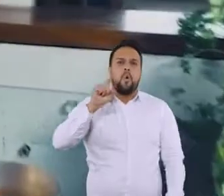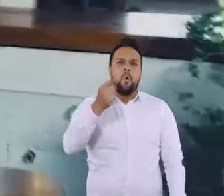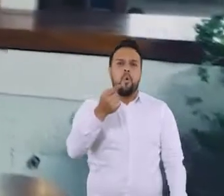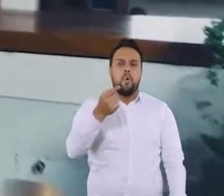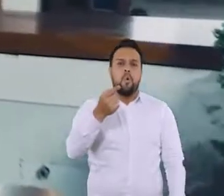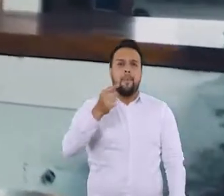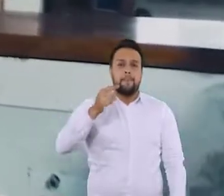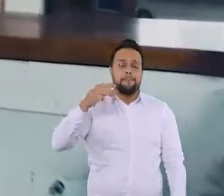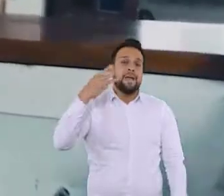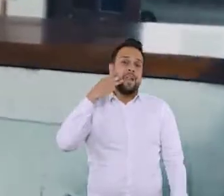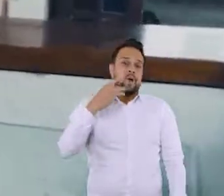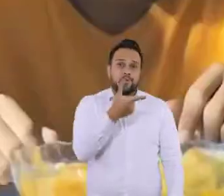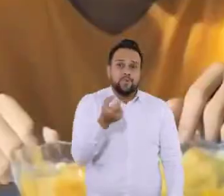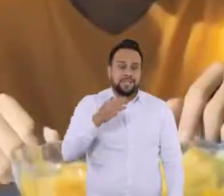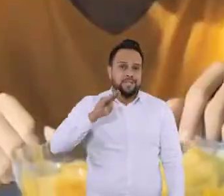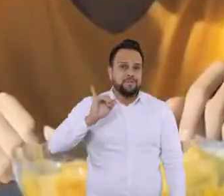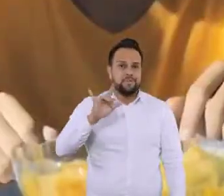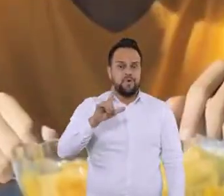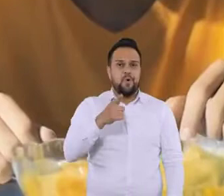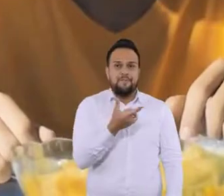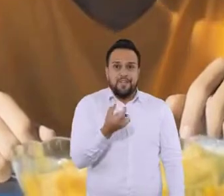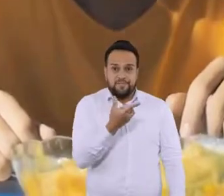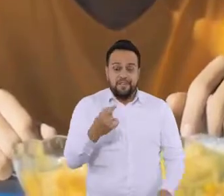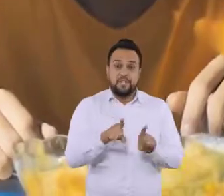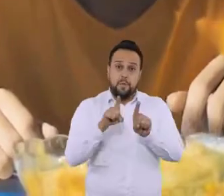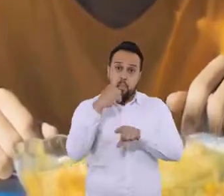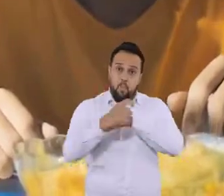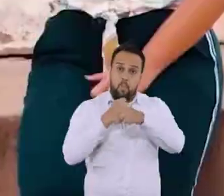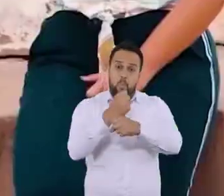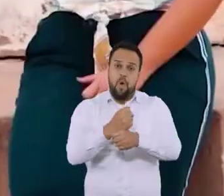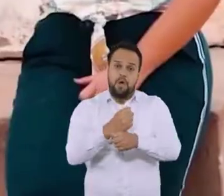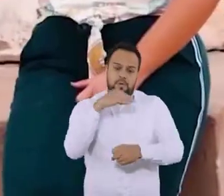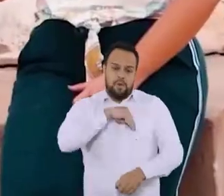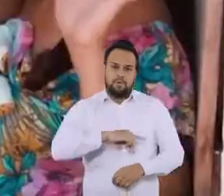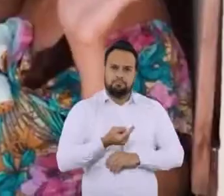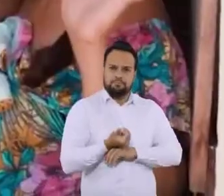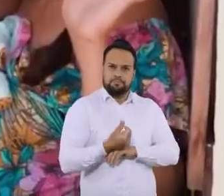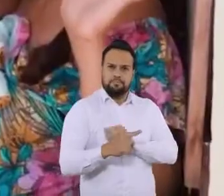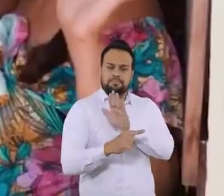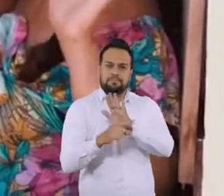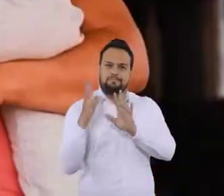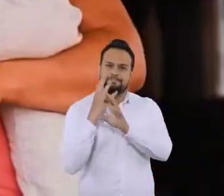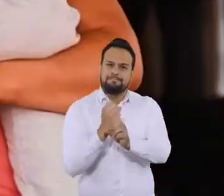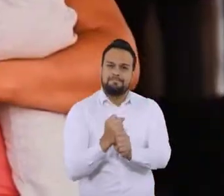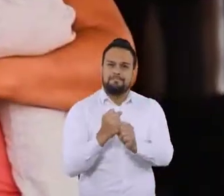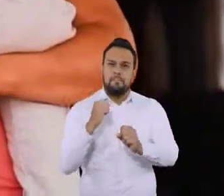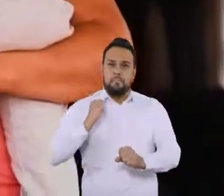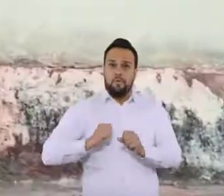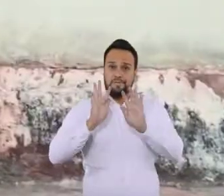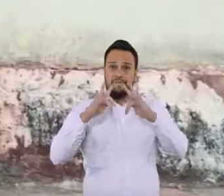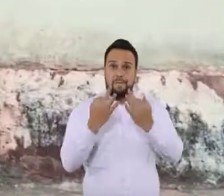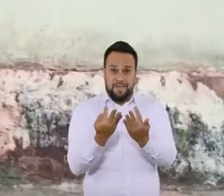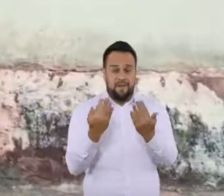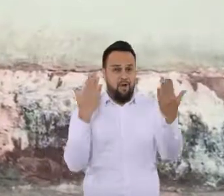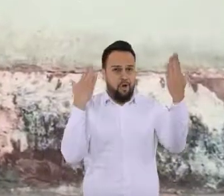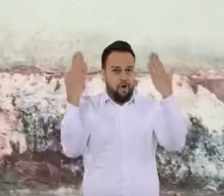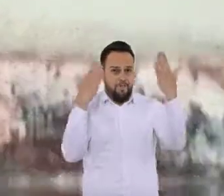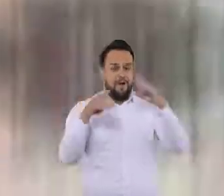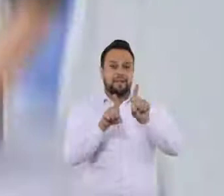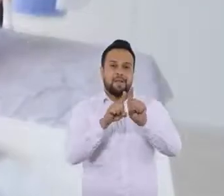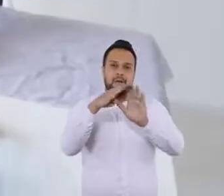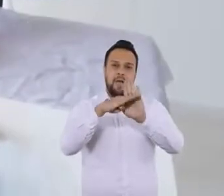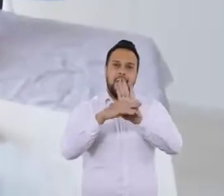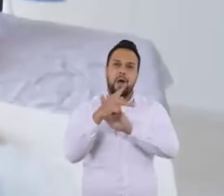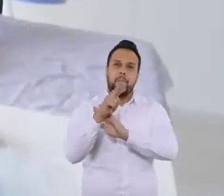levou comida para a mesa de mais de 1 milhão e 200 mil alagoanos em 2020. Um ano de auxílio emergencial equivale a 10 de Bolsa